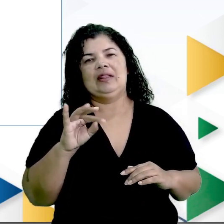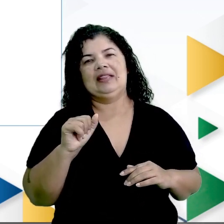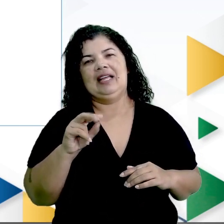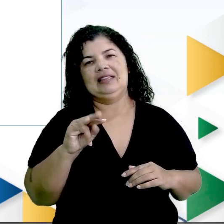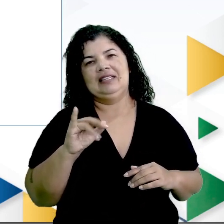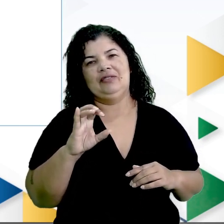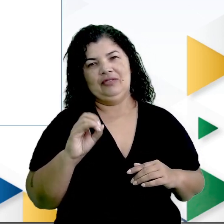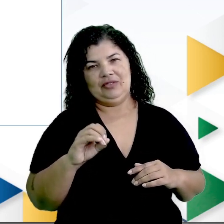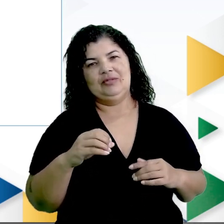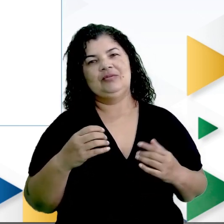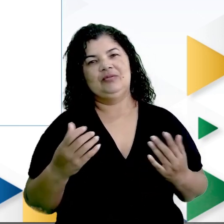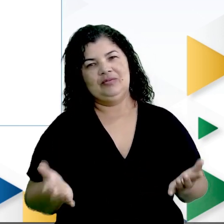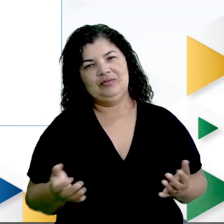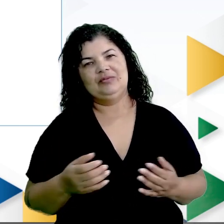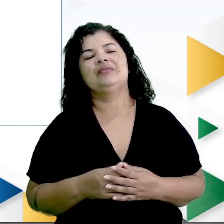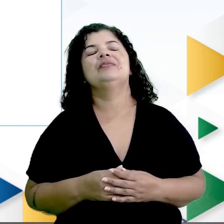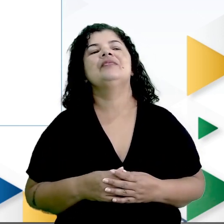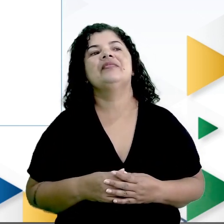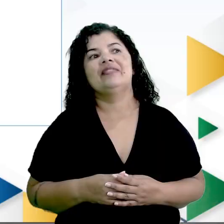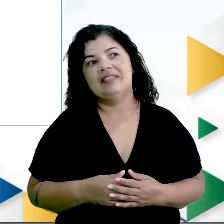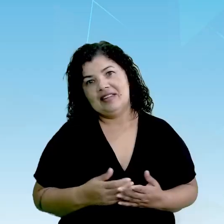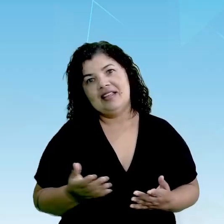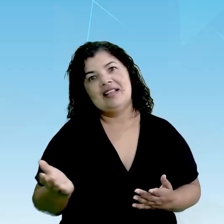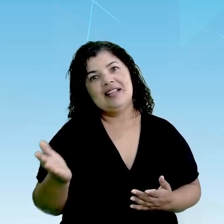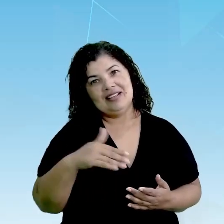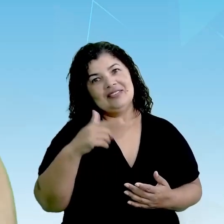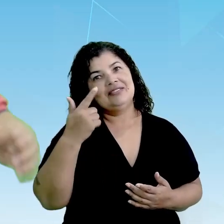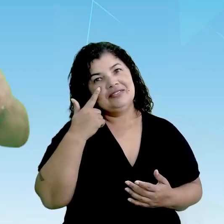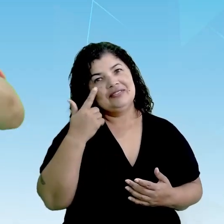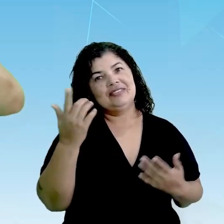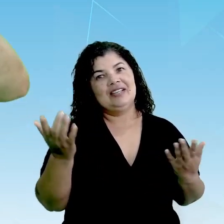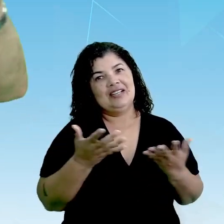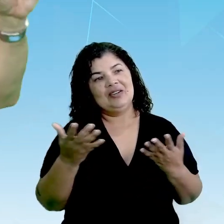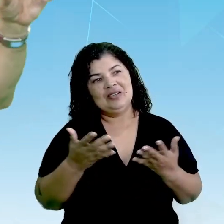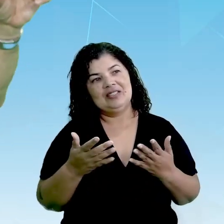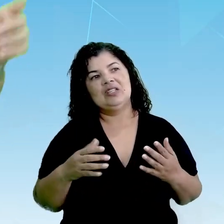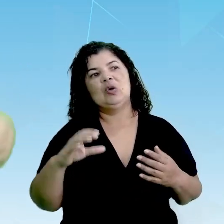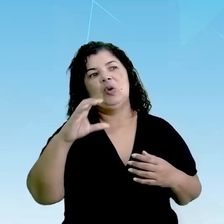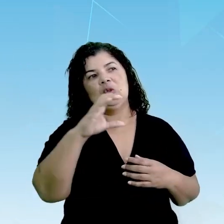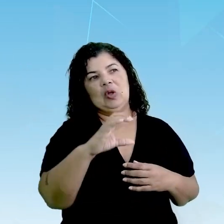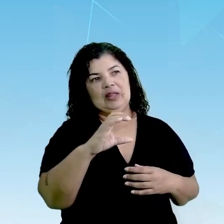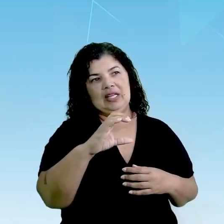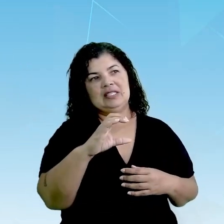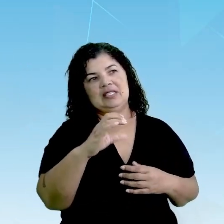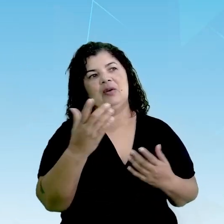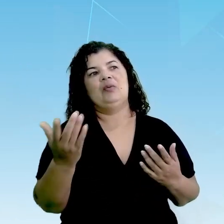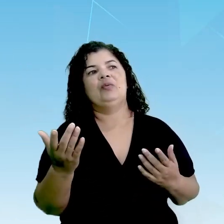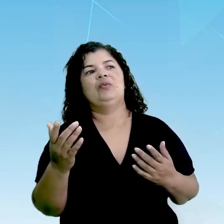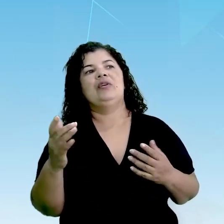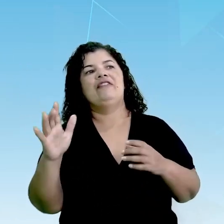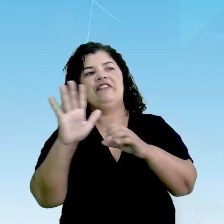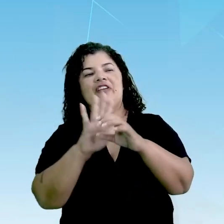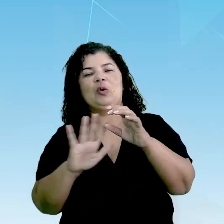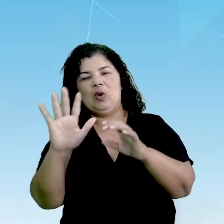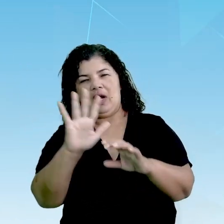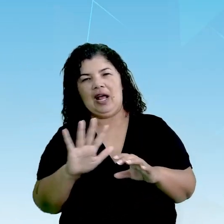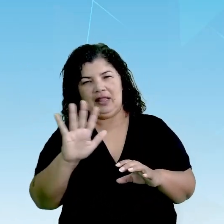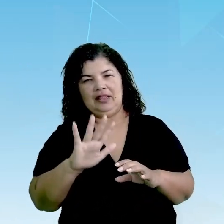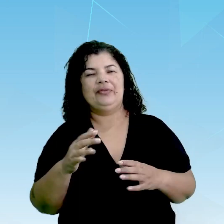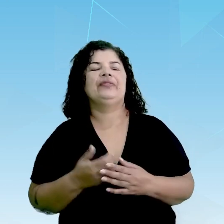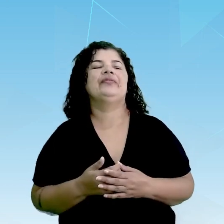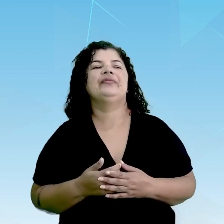Conotativo. Então, olhando para mim agora, nós temos conotação, sentido figurado. Então, nesse texto,